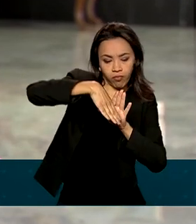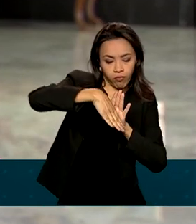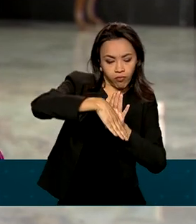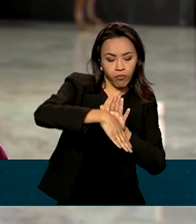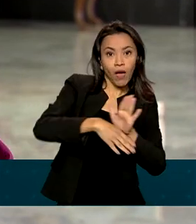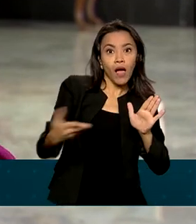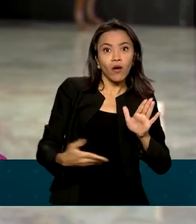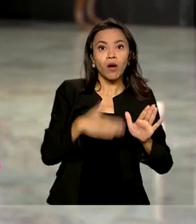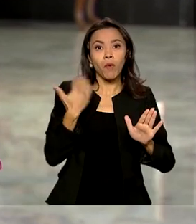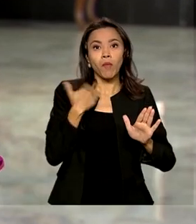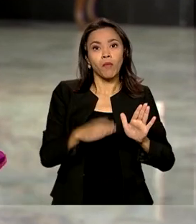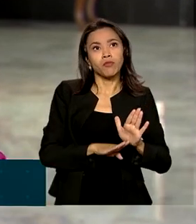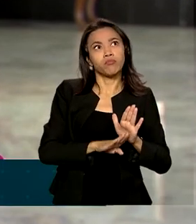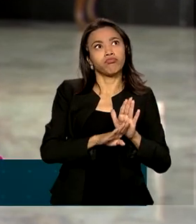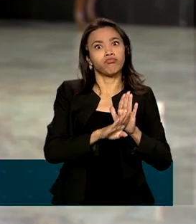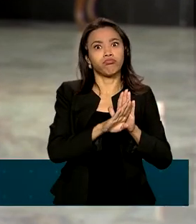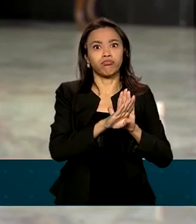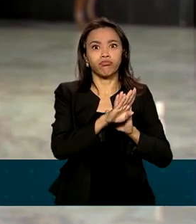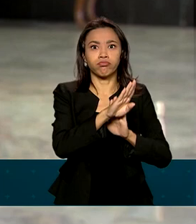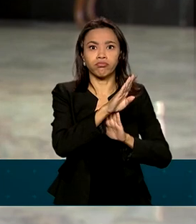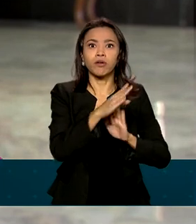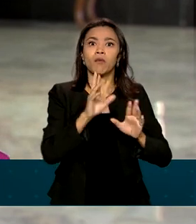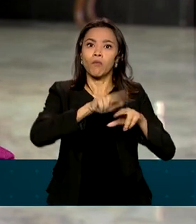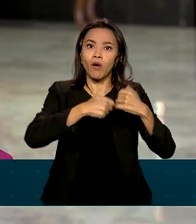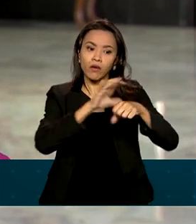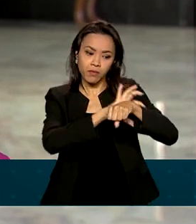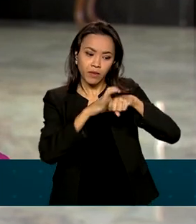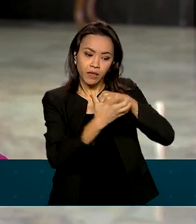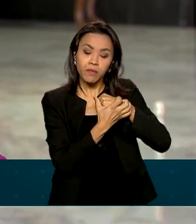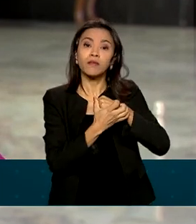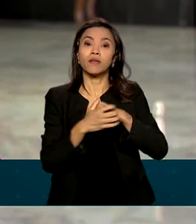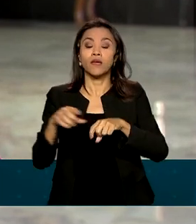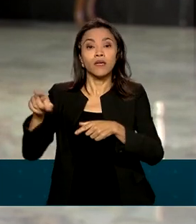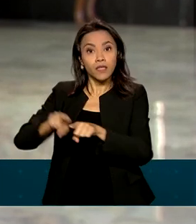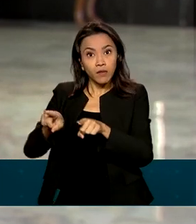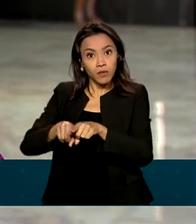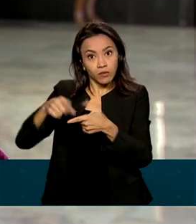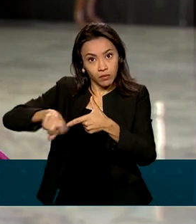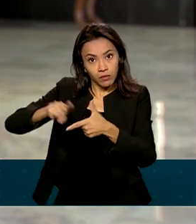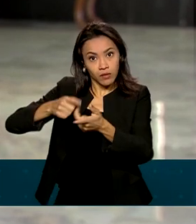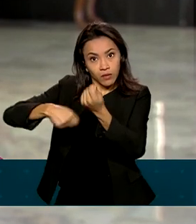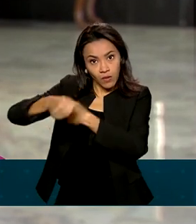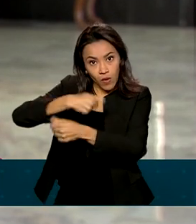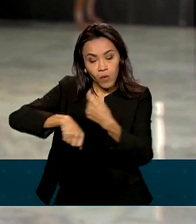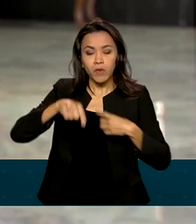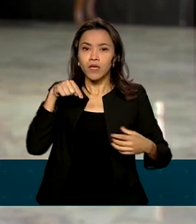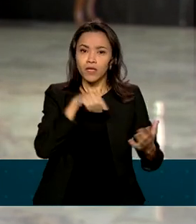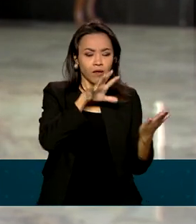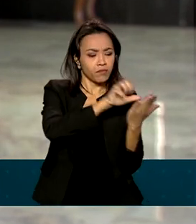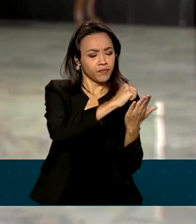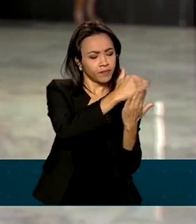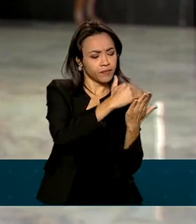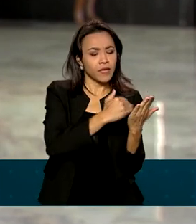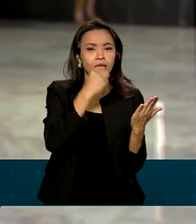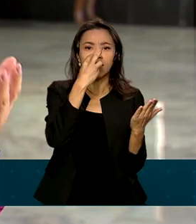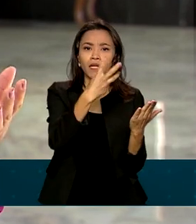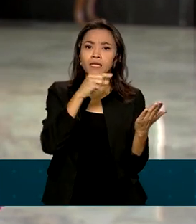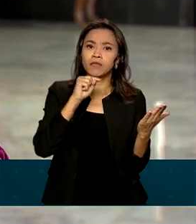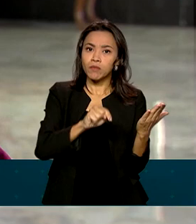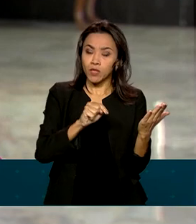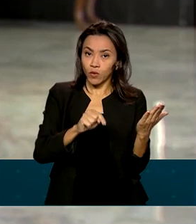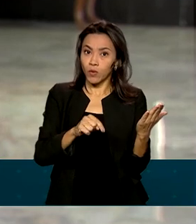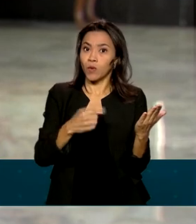voltou a crescer com a pandemia e a crise econômica. A plataforma DataSus registrou cerca de 3 mil mortes entre